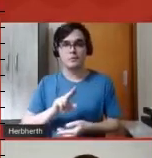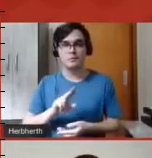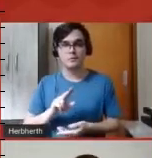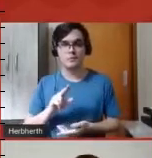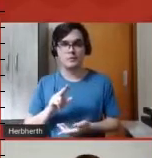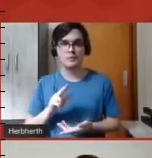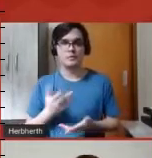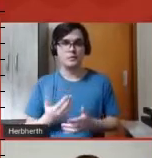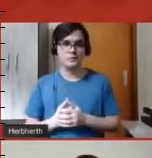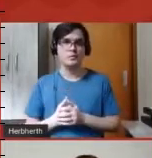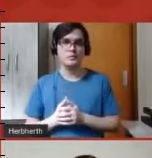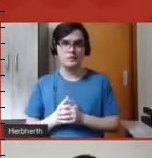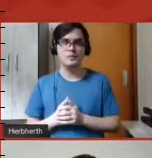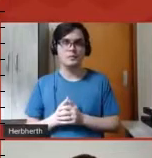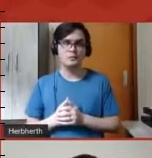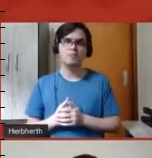né,